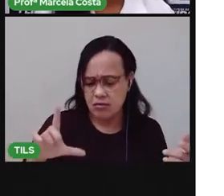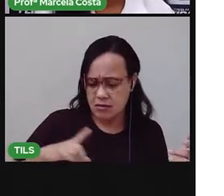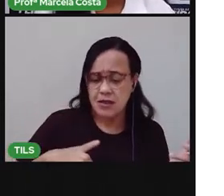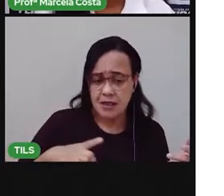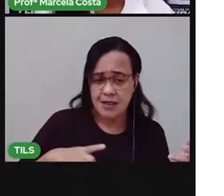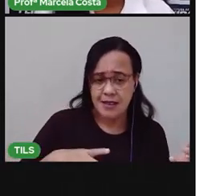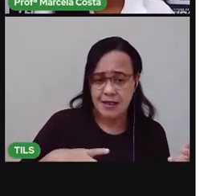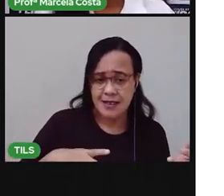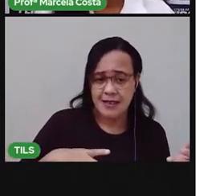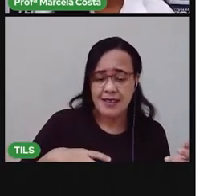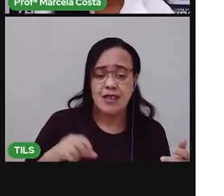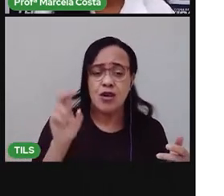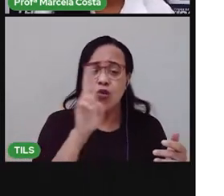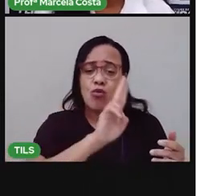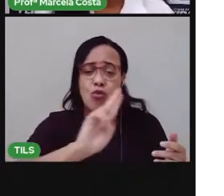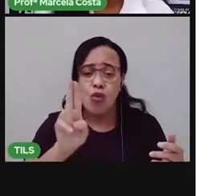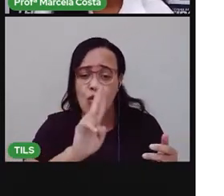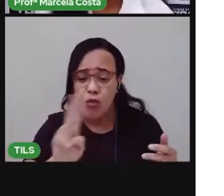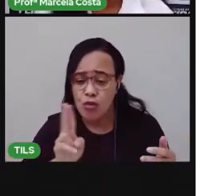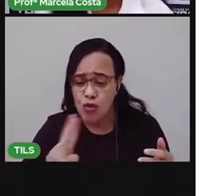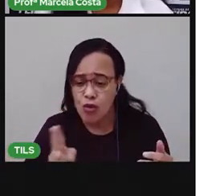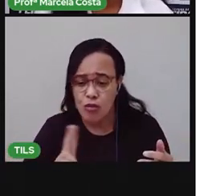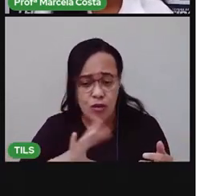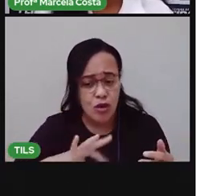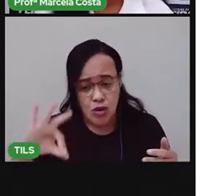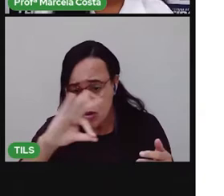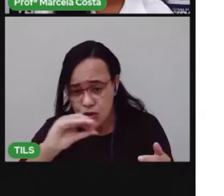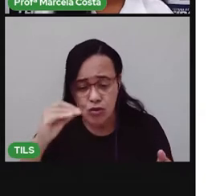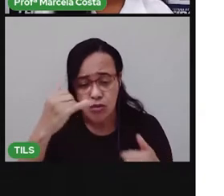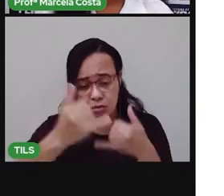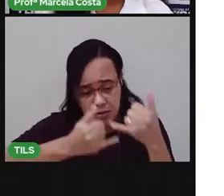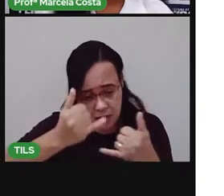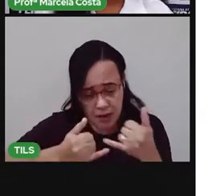Sabe o nome de todos esses brinquedos?